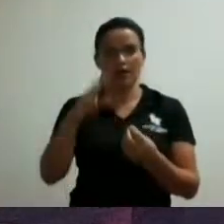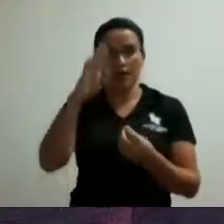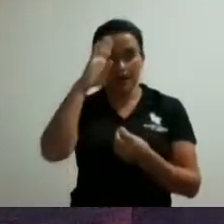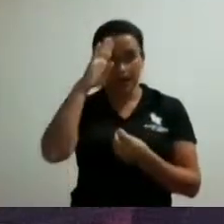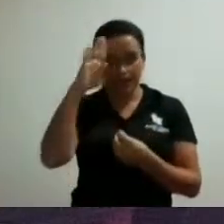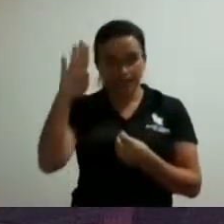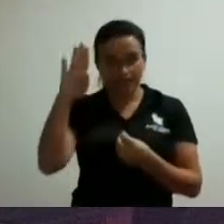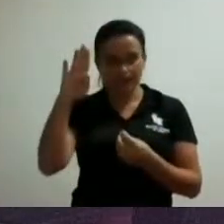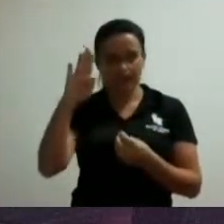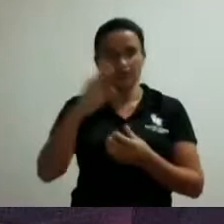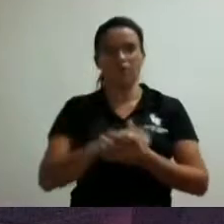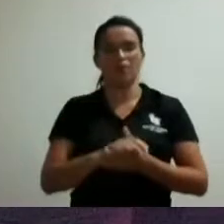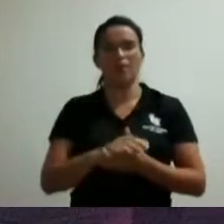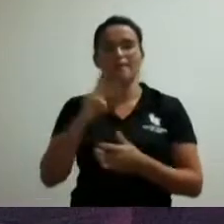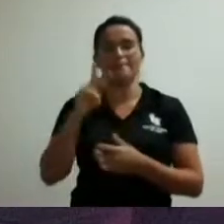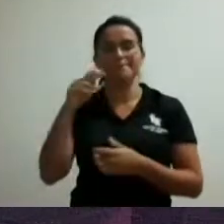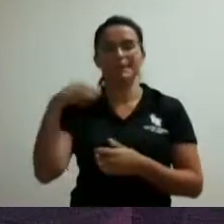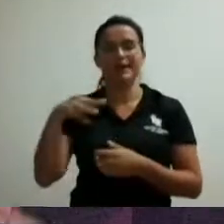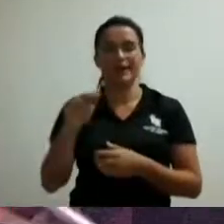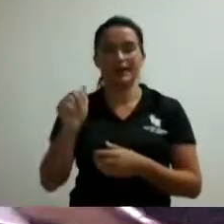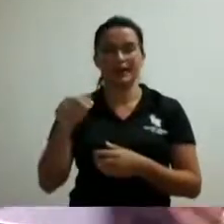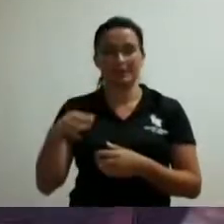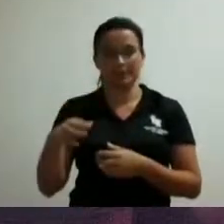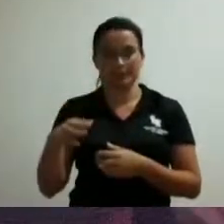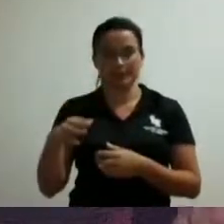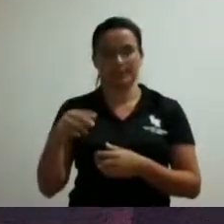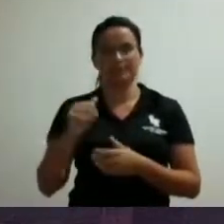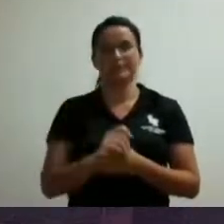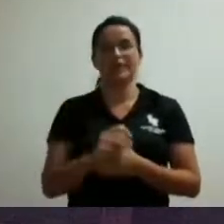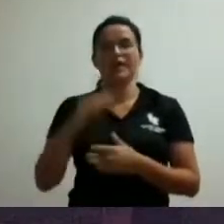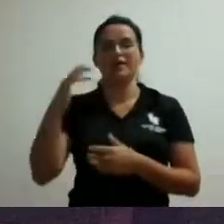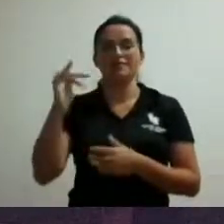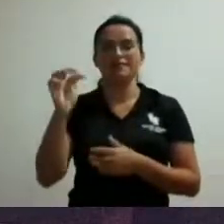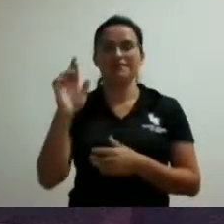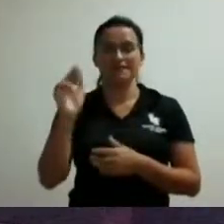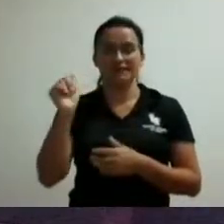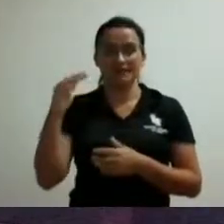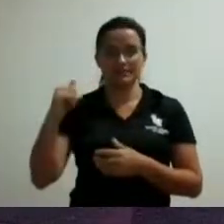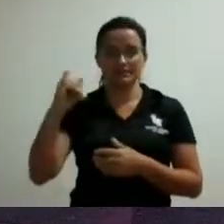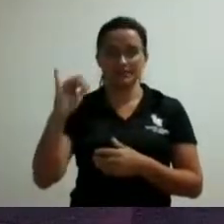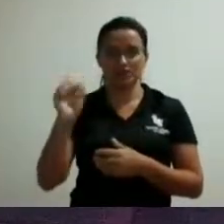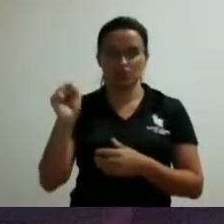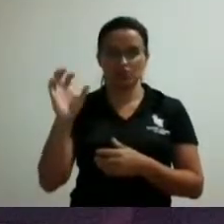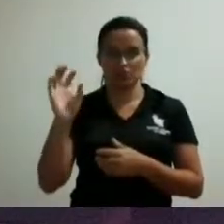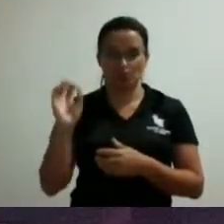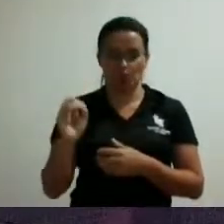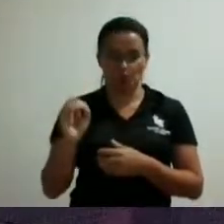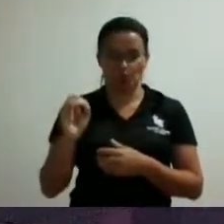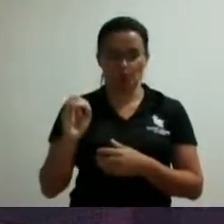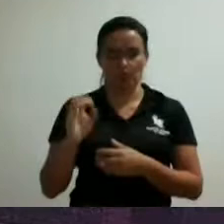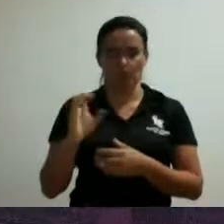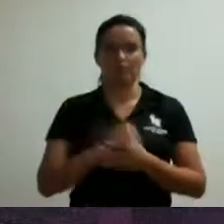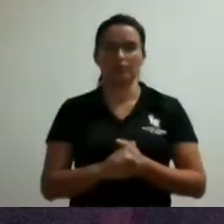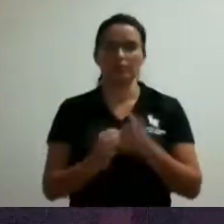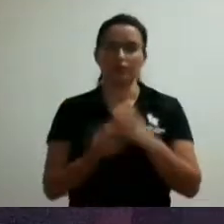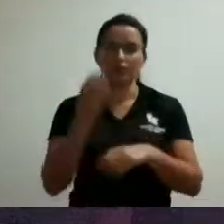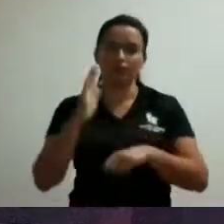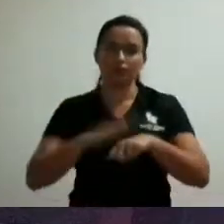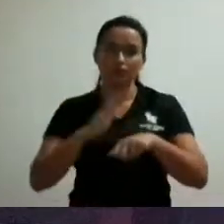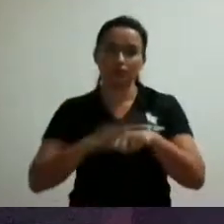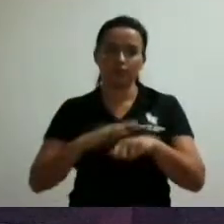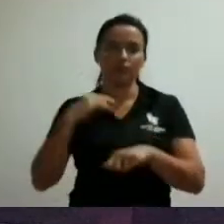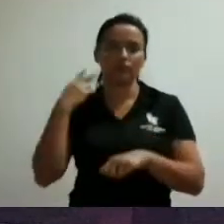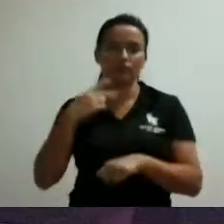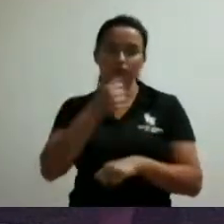Francisco Domingos de Souza Filho proposição proédio de lei 185 barra 2021 de autoridade vereador sargento melo